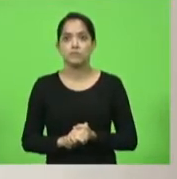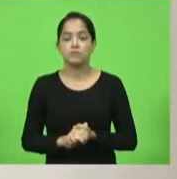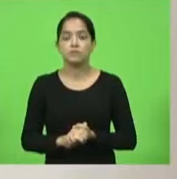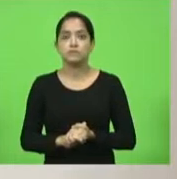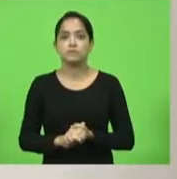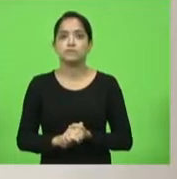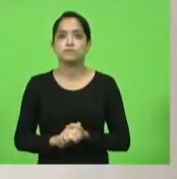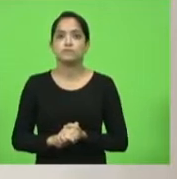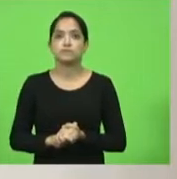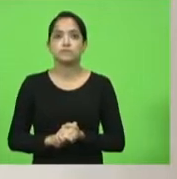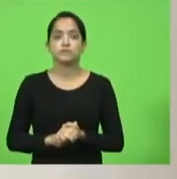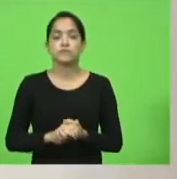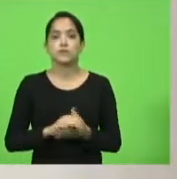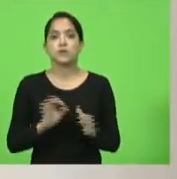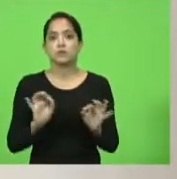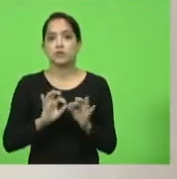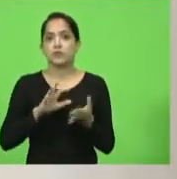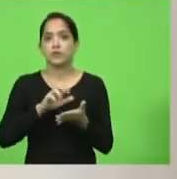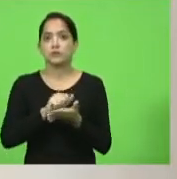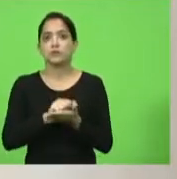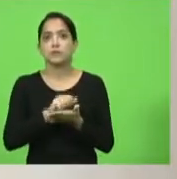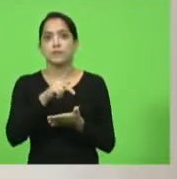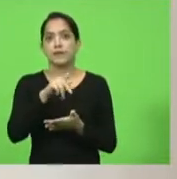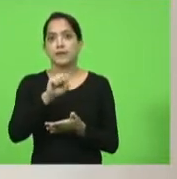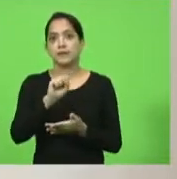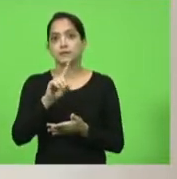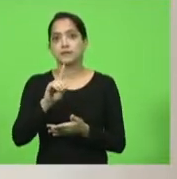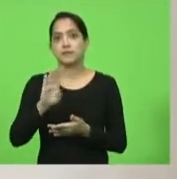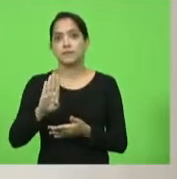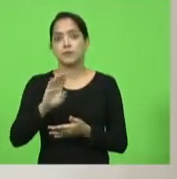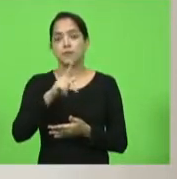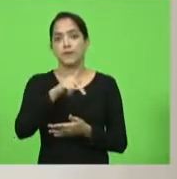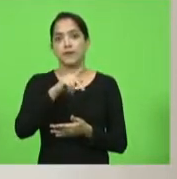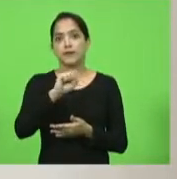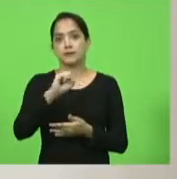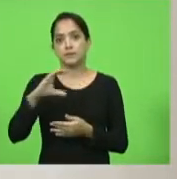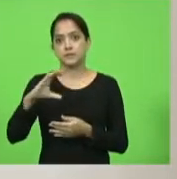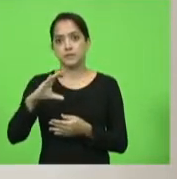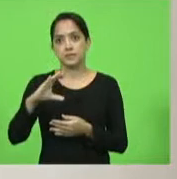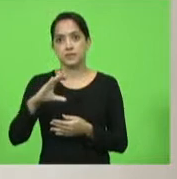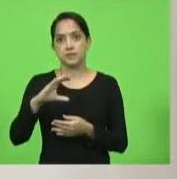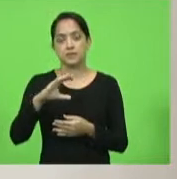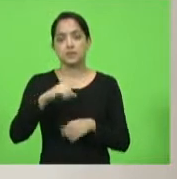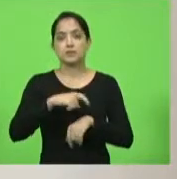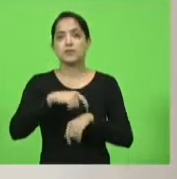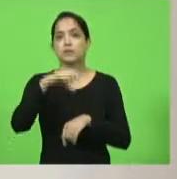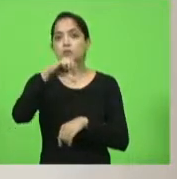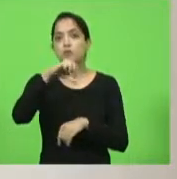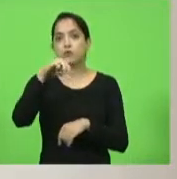Não havendo ninguém inscrito PSDB-PSC por nove minutos.